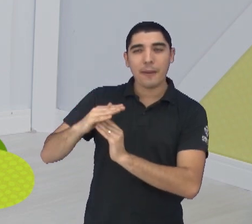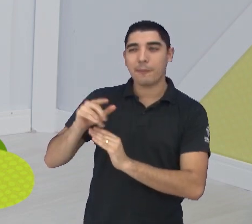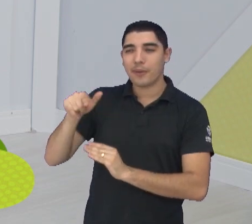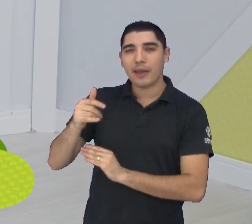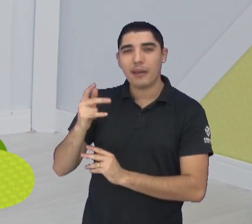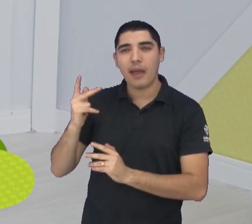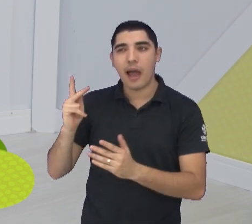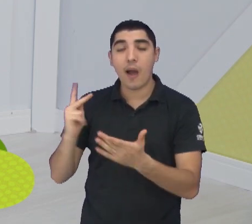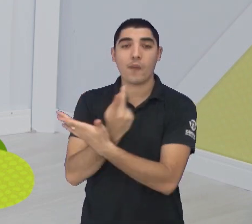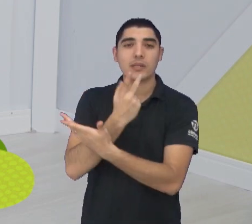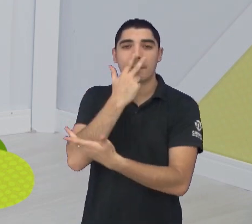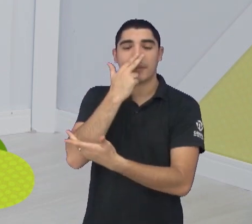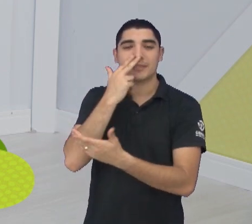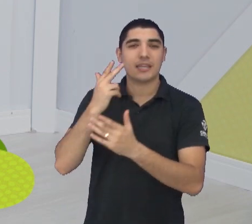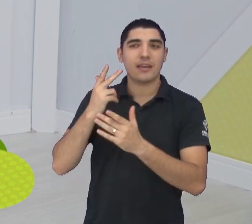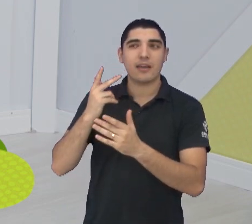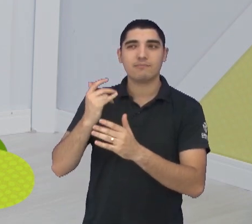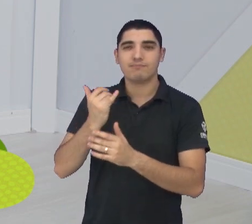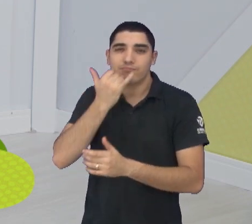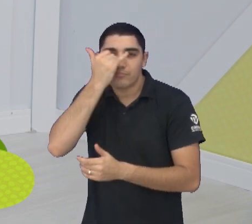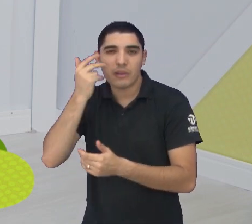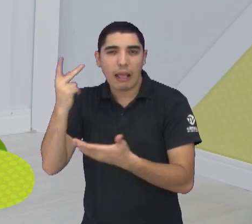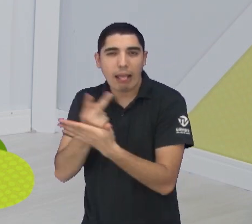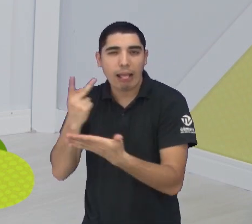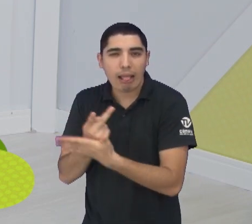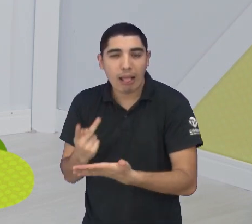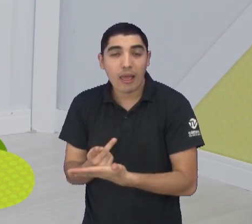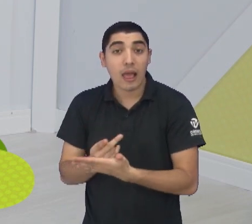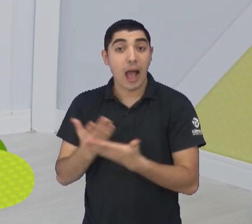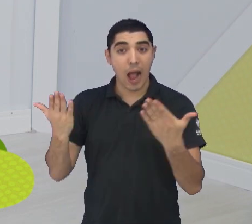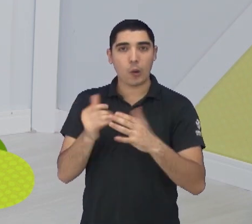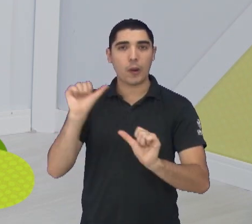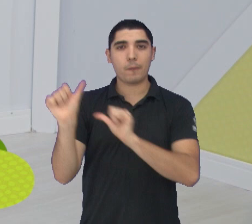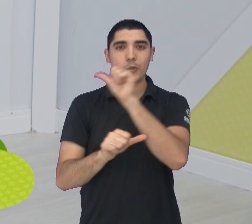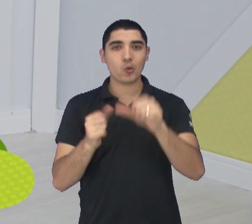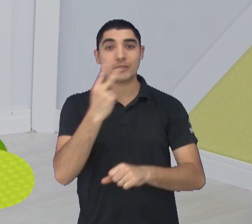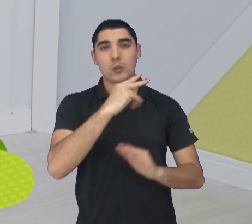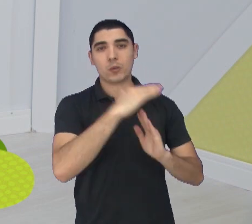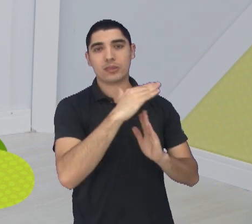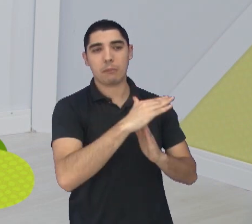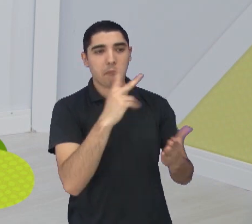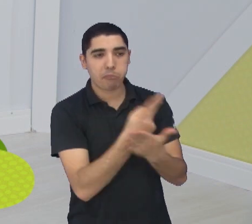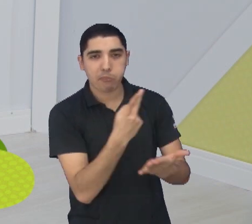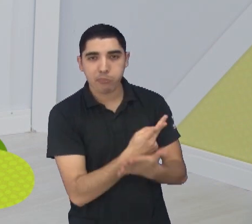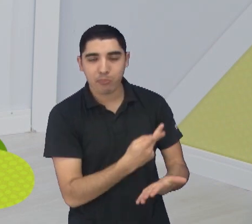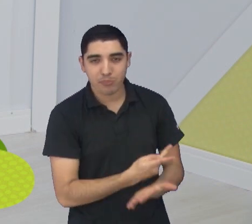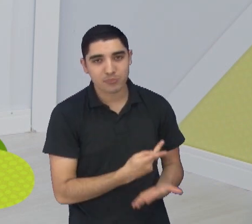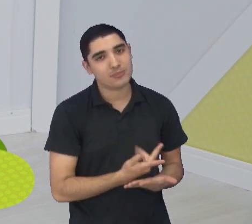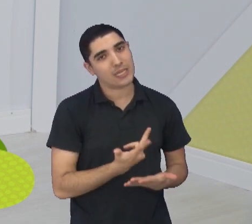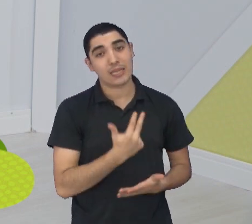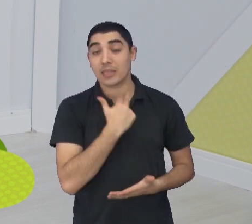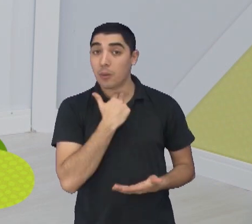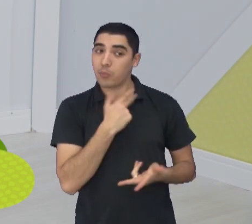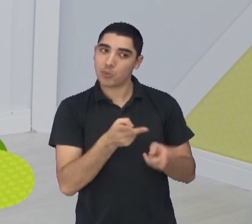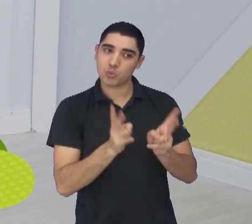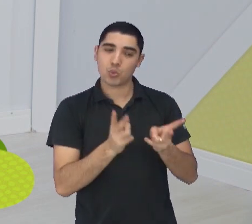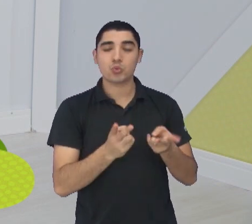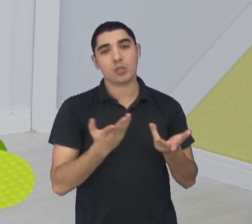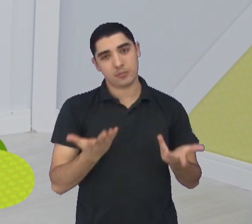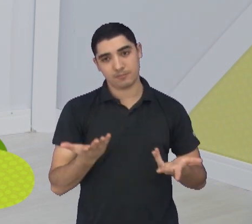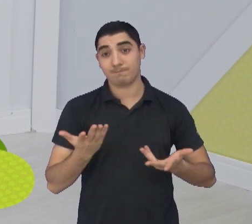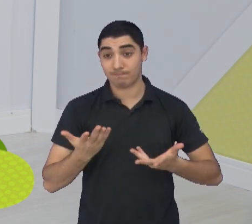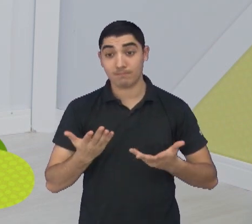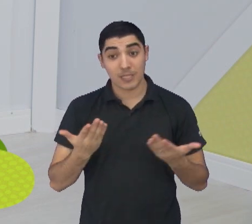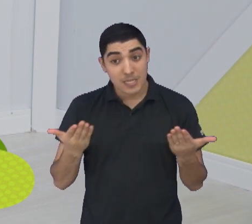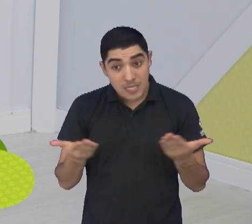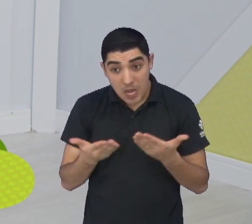pode acontecer, ainda mais contra uma equipe que se equivale aí em termos de qualidade dentro da competição. Faz parte... E